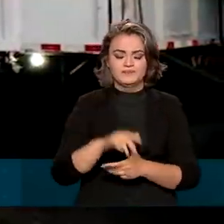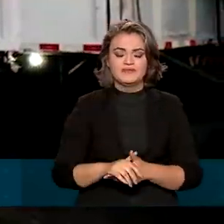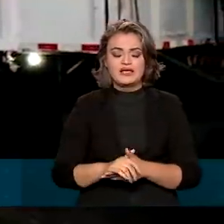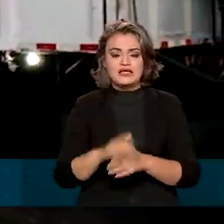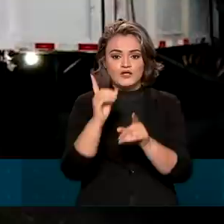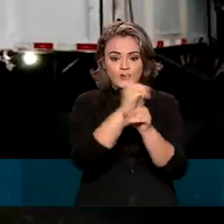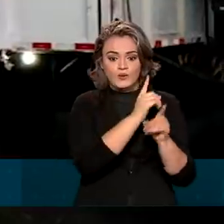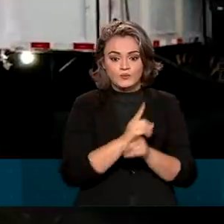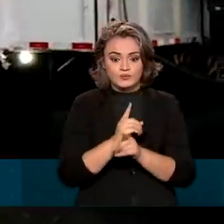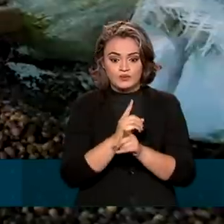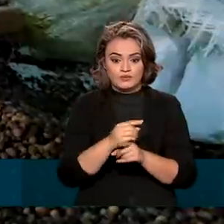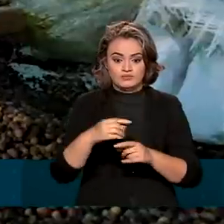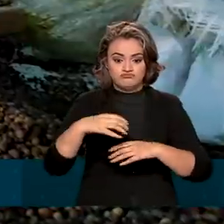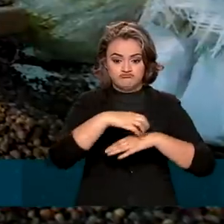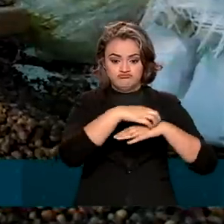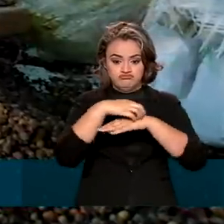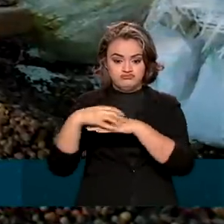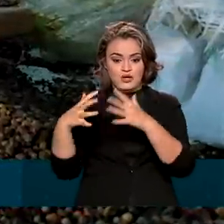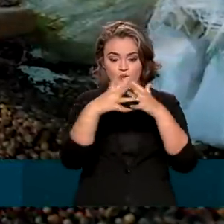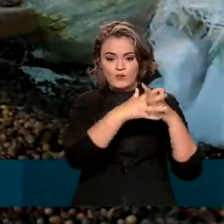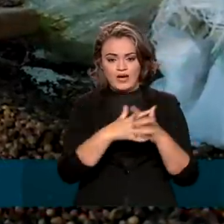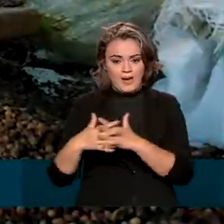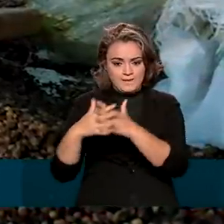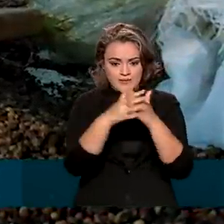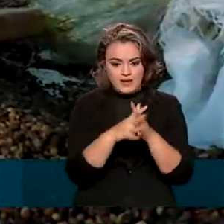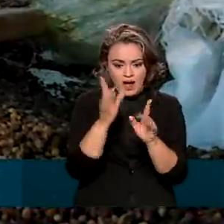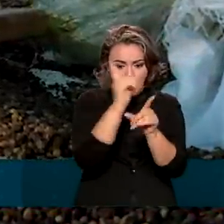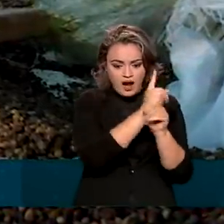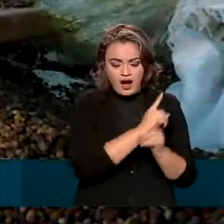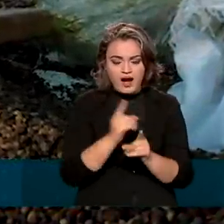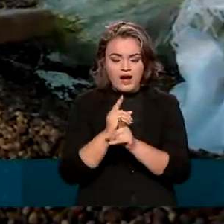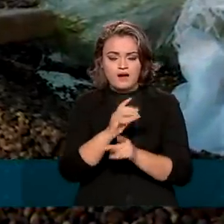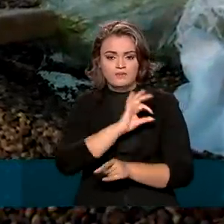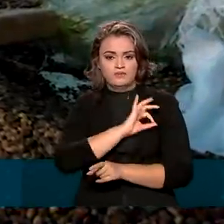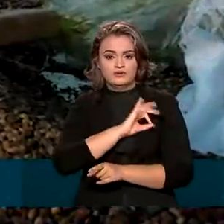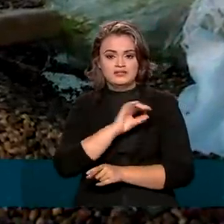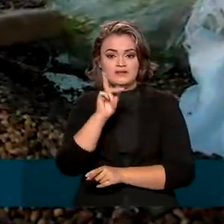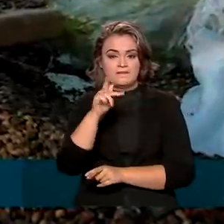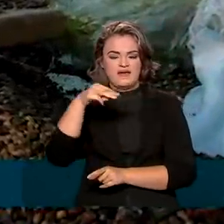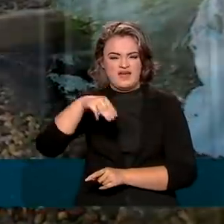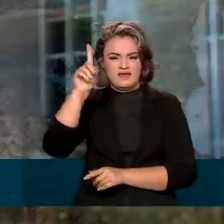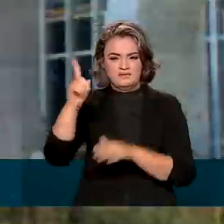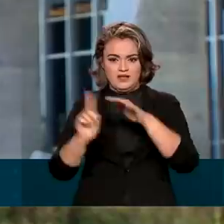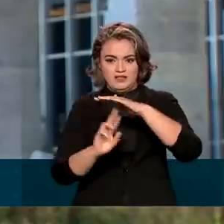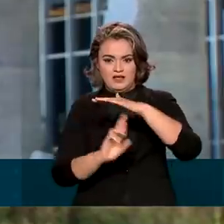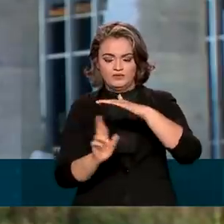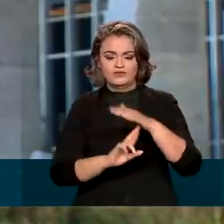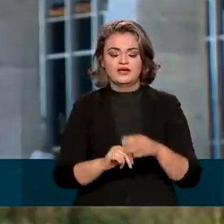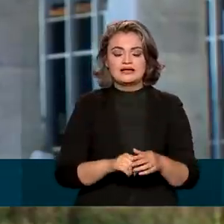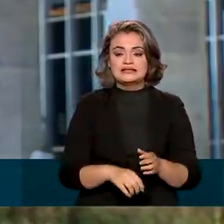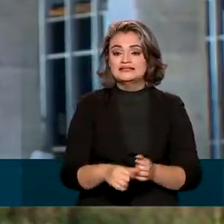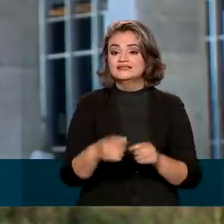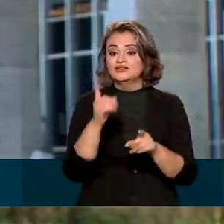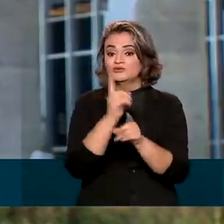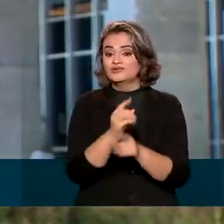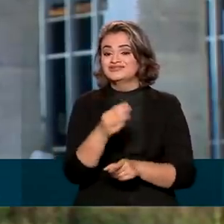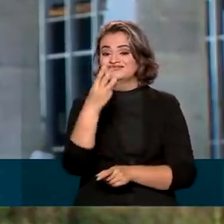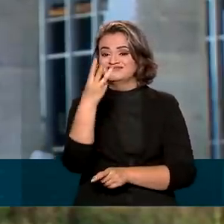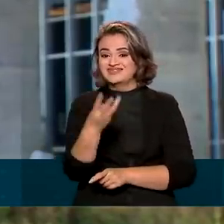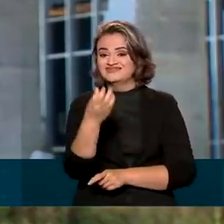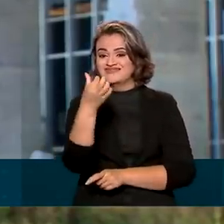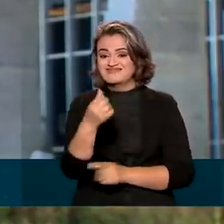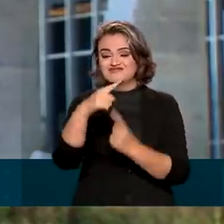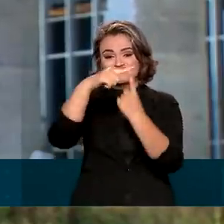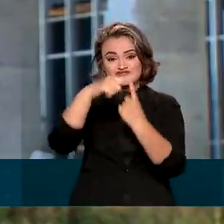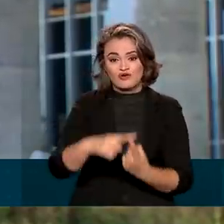uma carga de soja e o caminhão foi interceptado por agentes da Polícia Militar Rodoviária. Ao todo, foram 36 toneladas